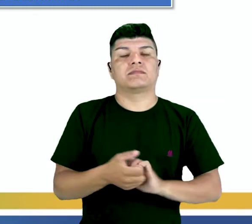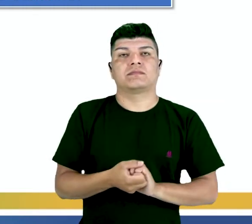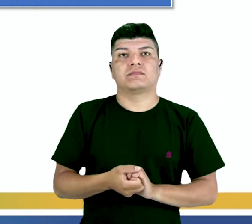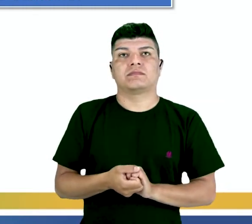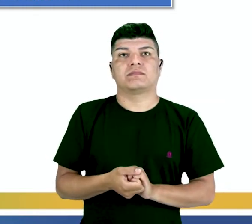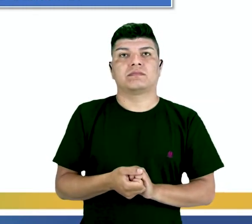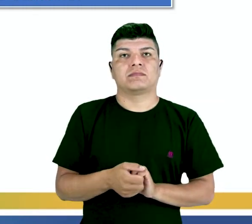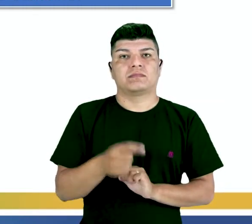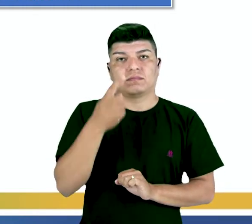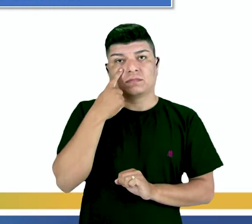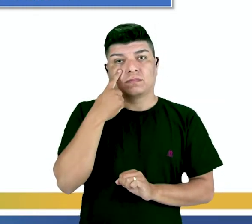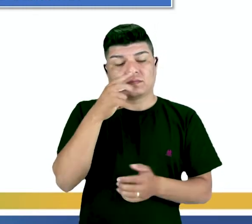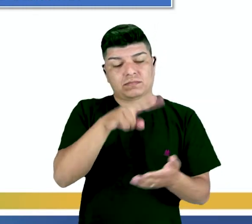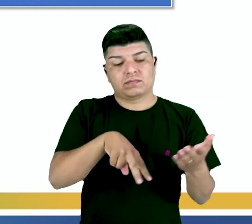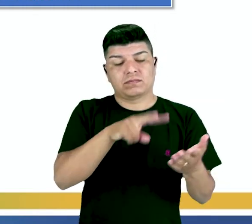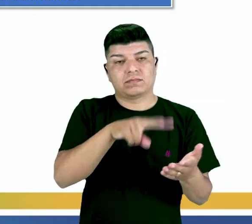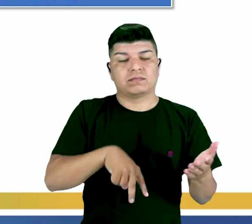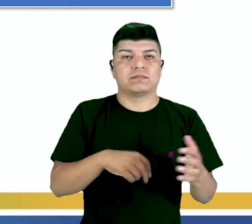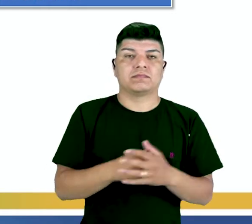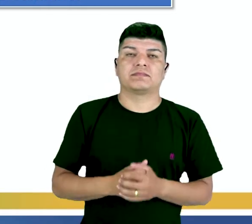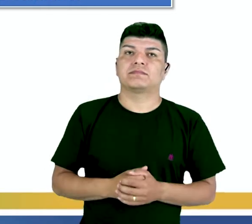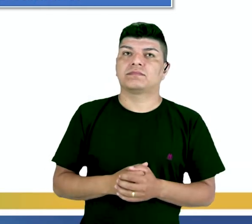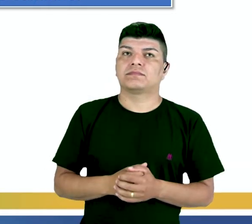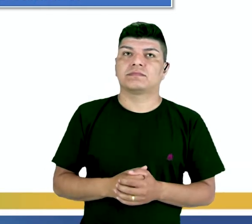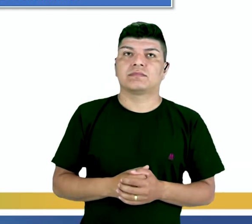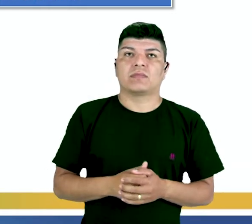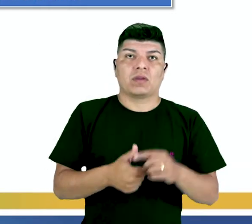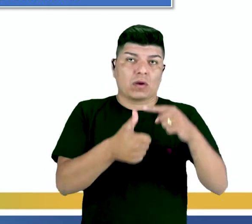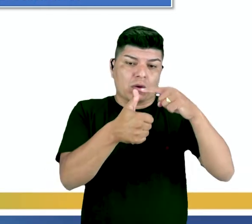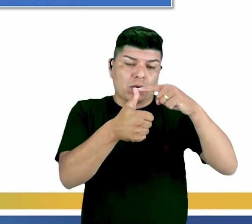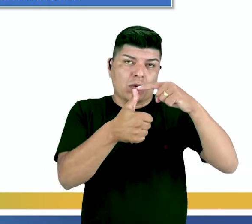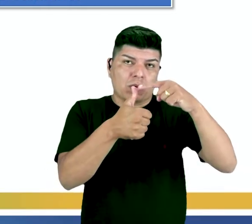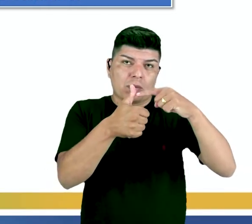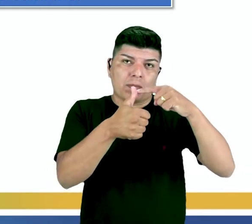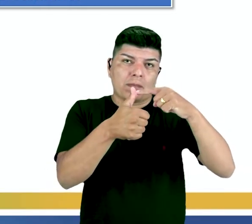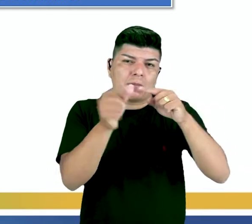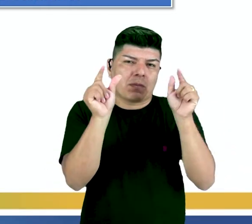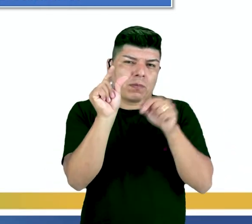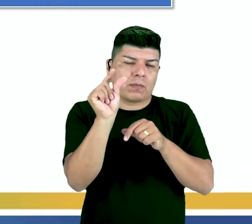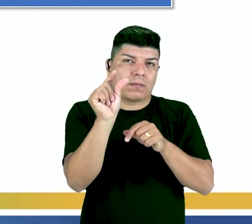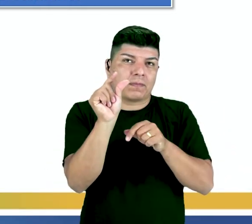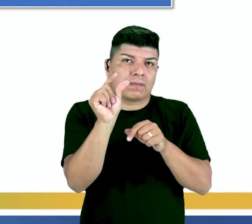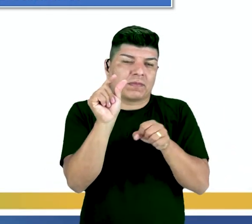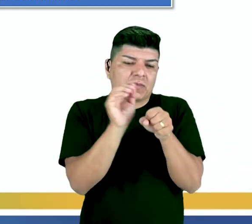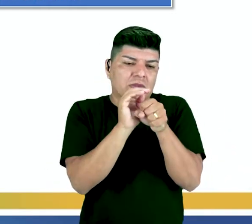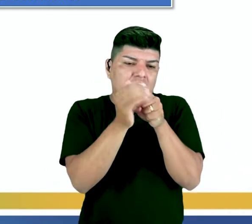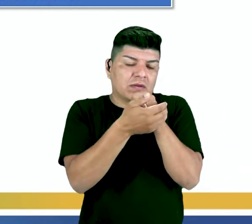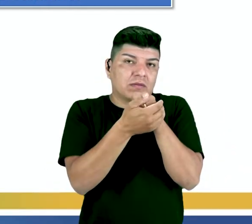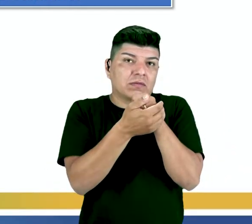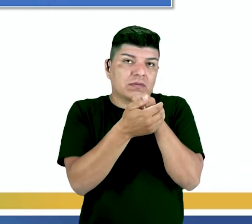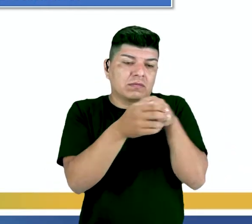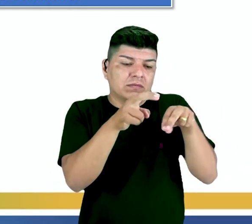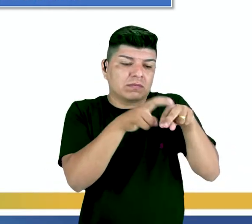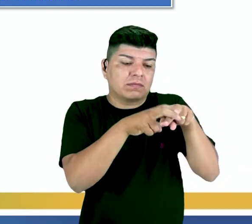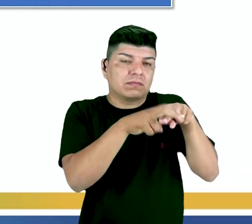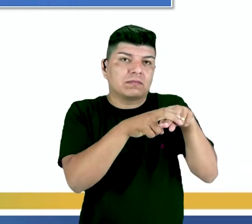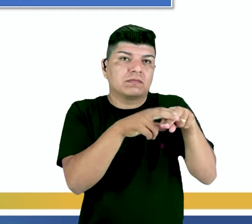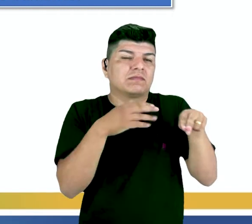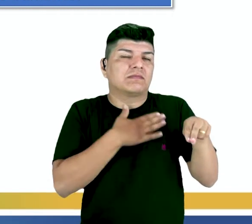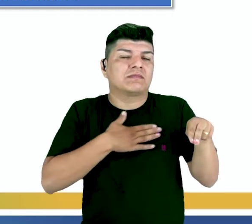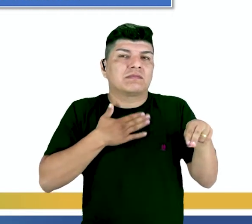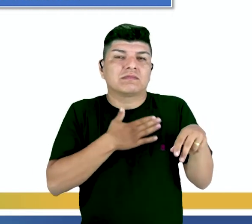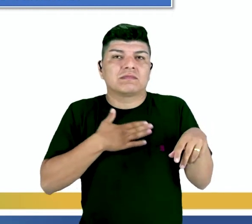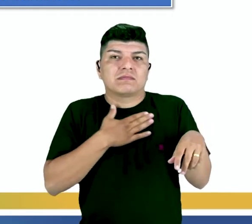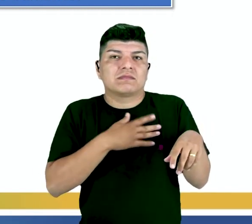Vamos acompanhar a leitura? O pequeno polegar, escondido debaixo do banco, ouviu a conversa. Como gostava